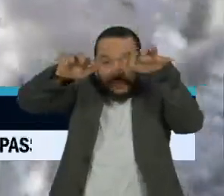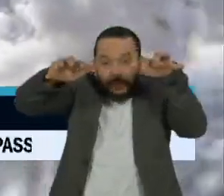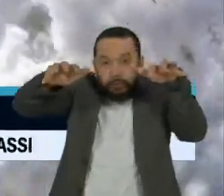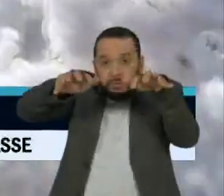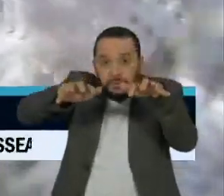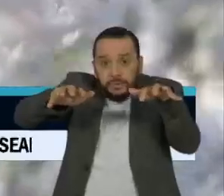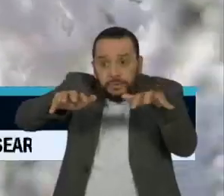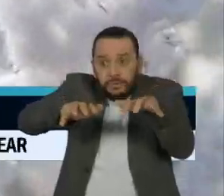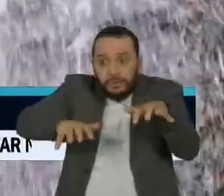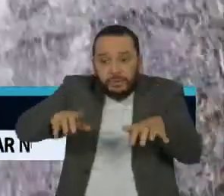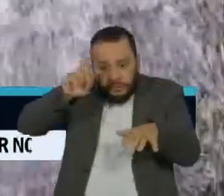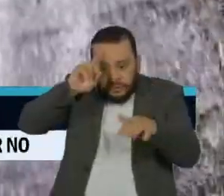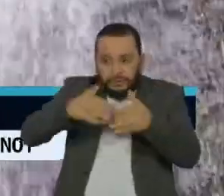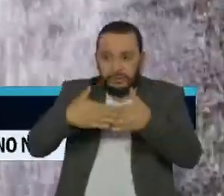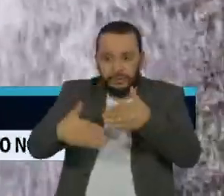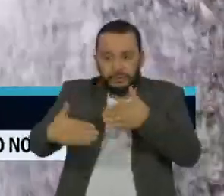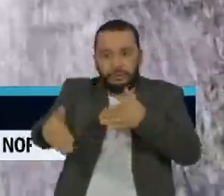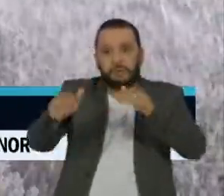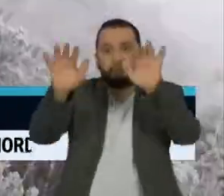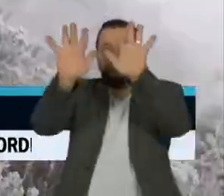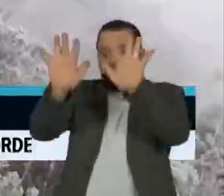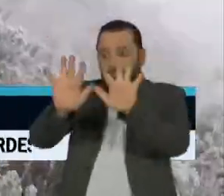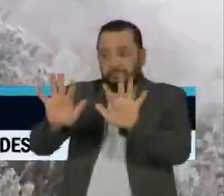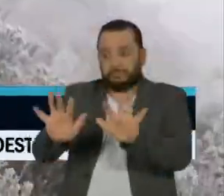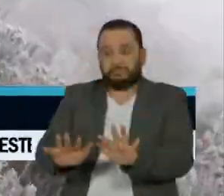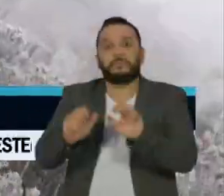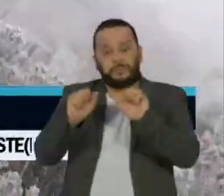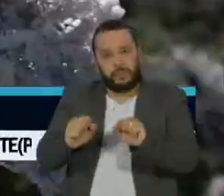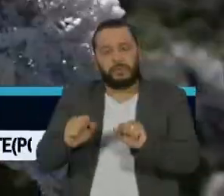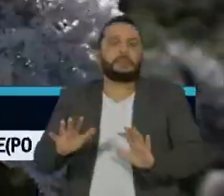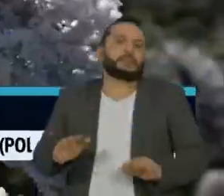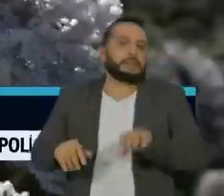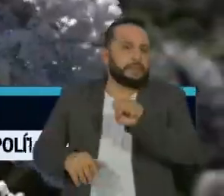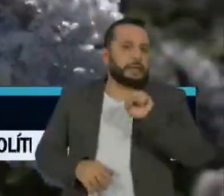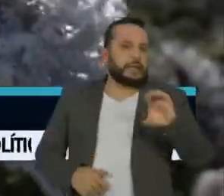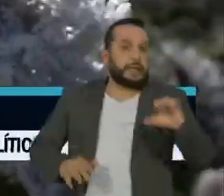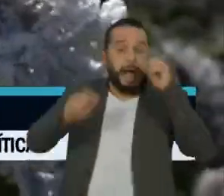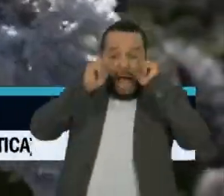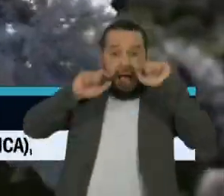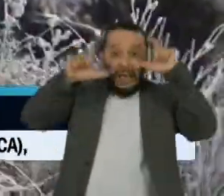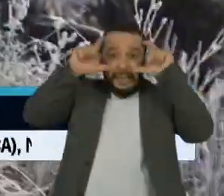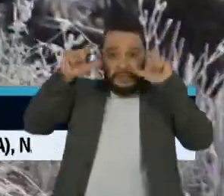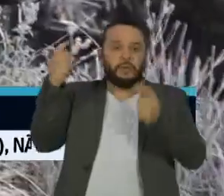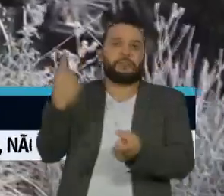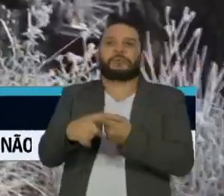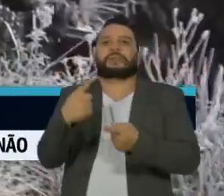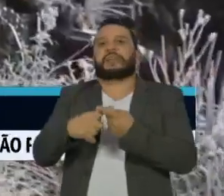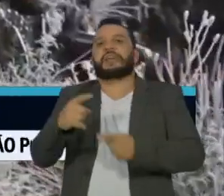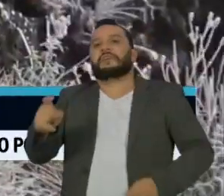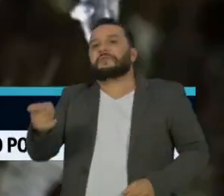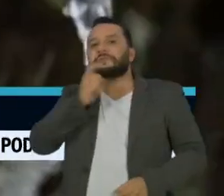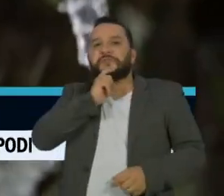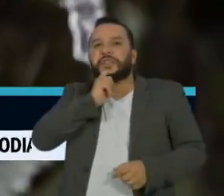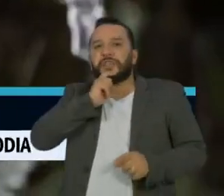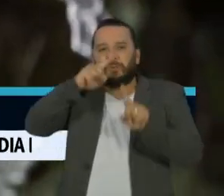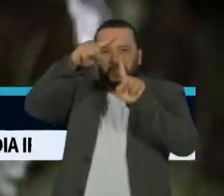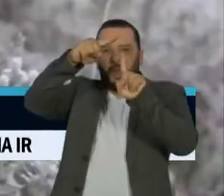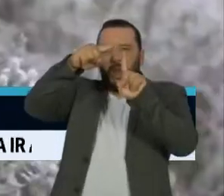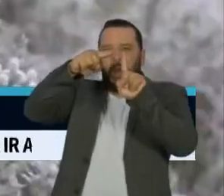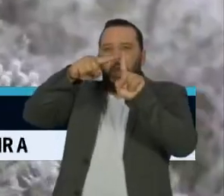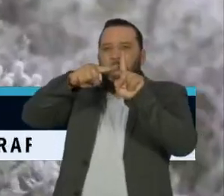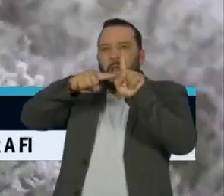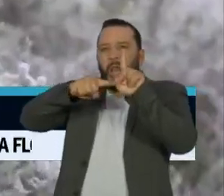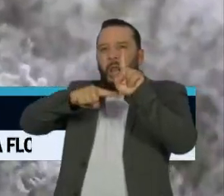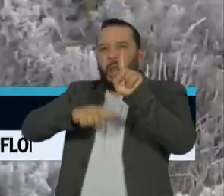Santa Catarina está em alerta vermelho. Nesta semana, uma intensa massa polar deve derrubar as temperaturas em